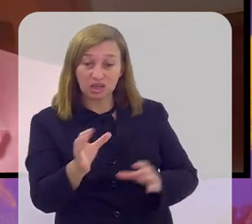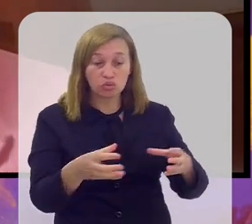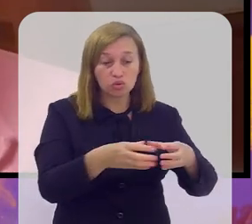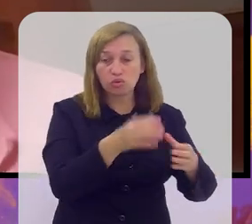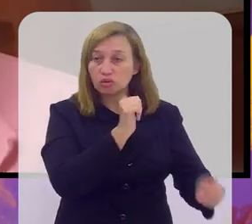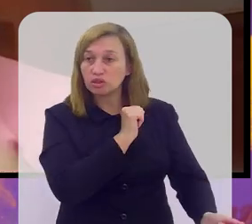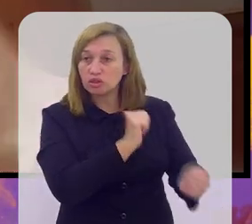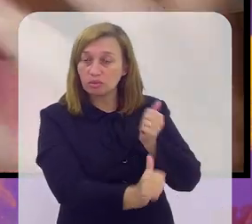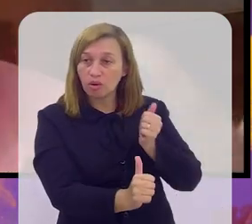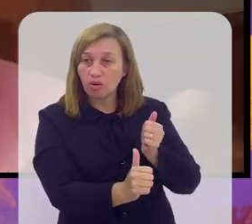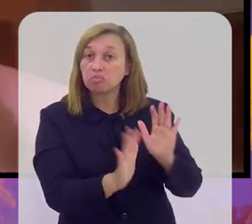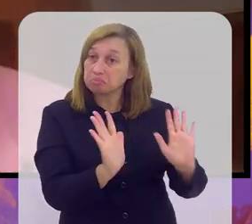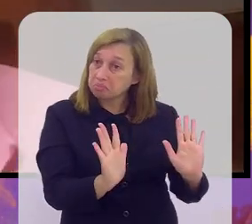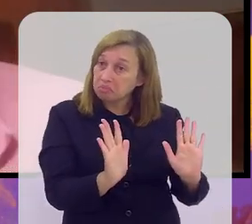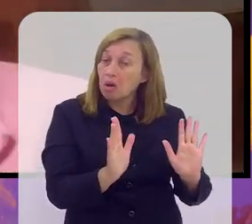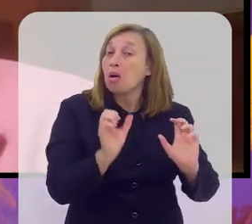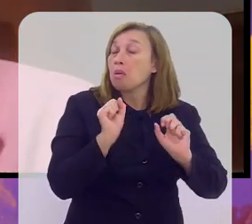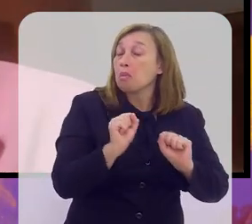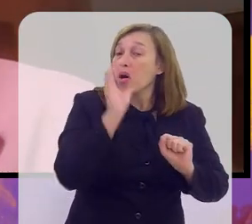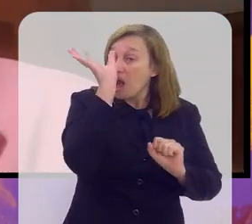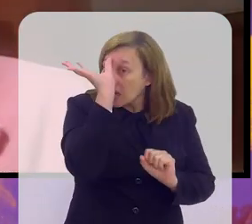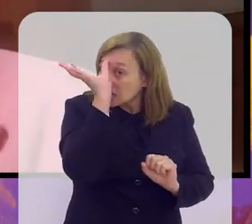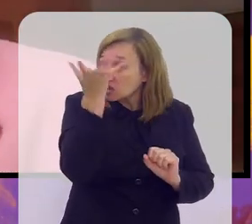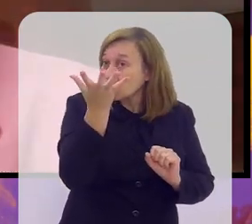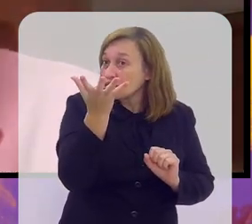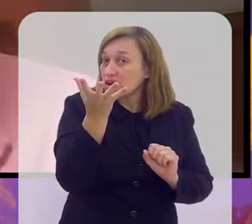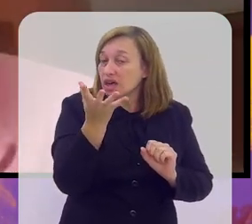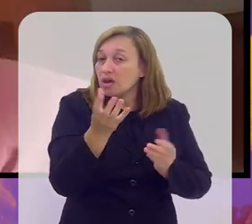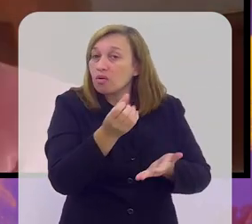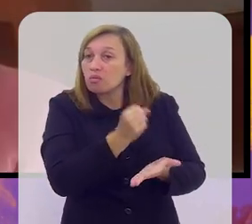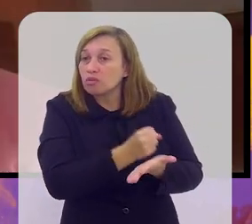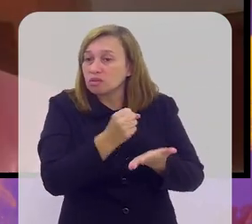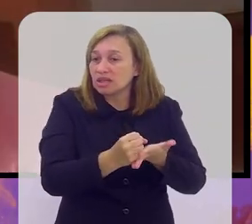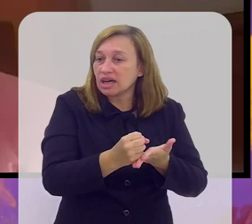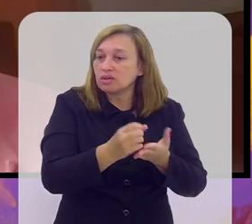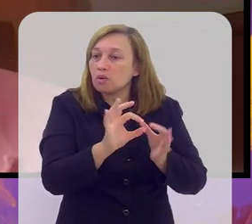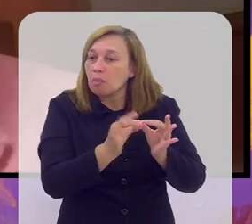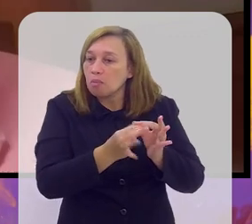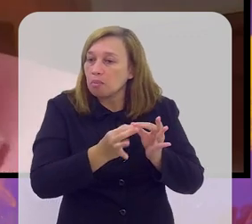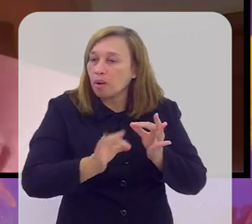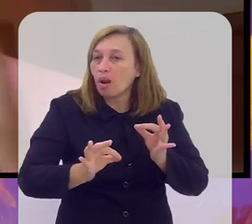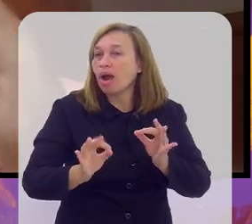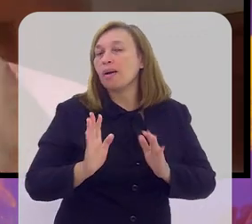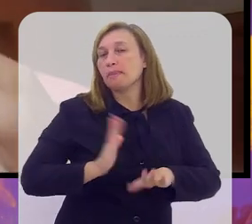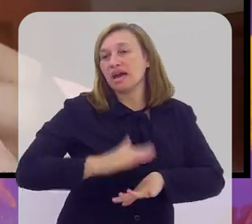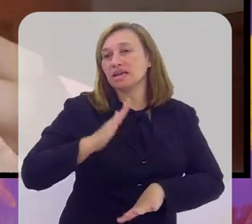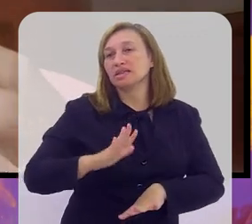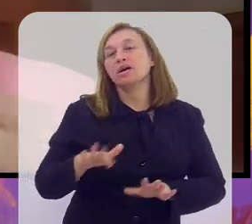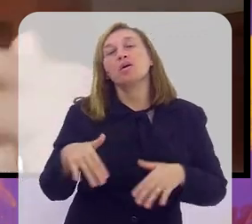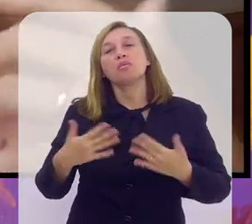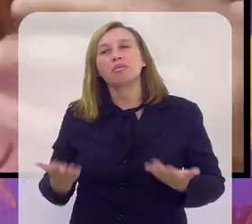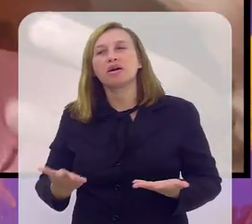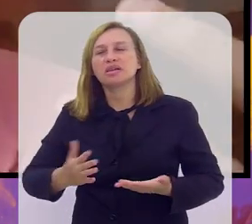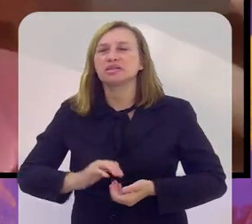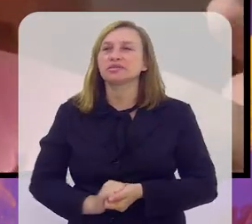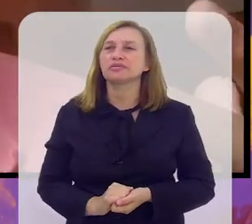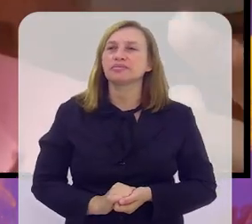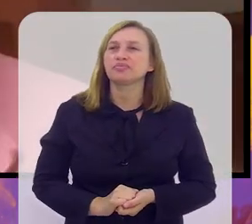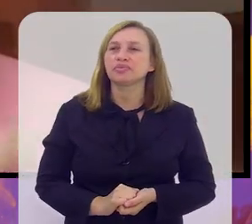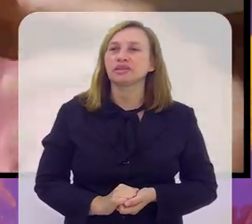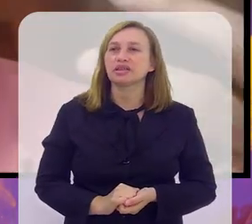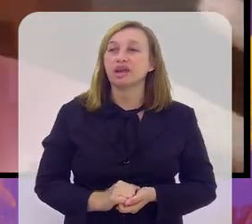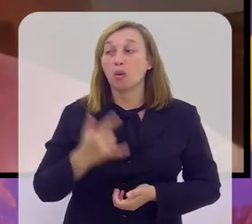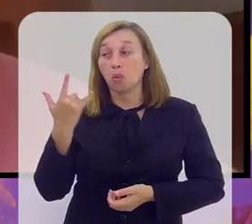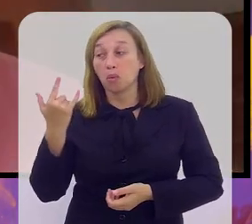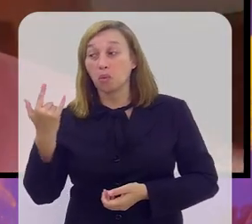que o Florentino Pérez e seus pares resolvam estender o contrato do Ancelotti. E aí, por mais que ele tenha, de repente, o sonho,